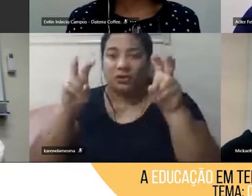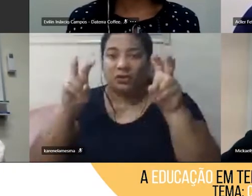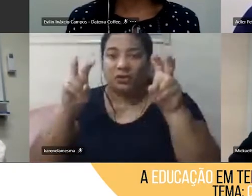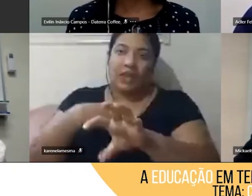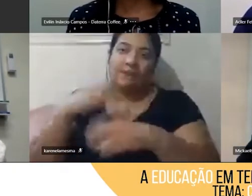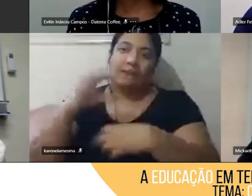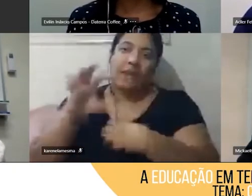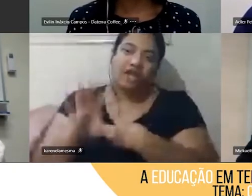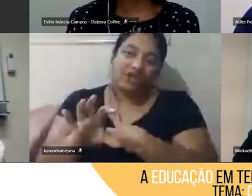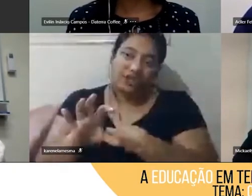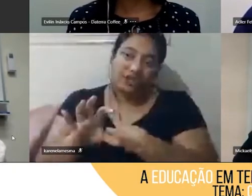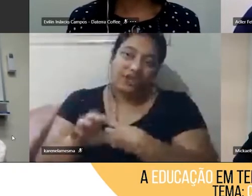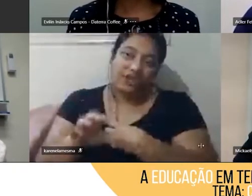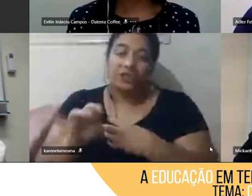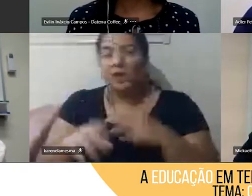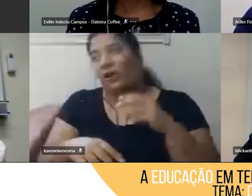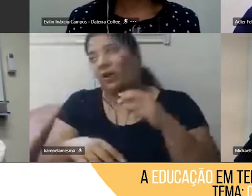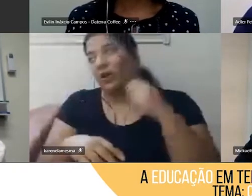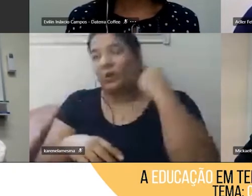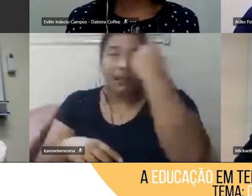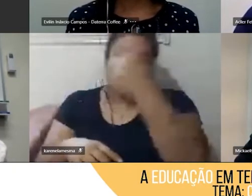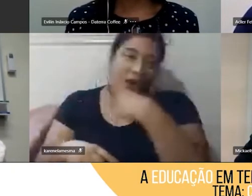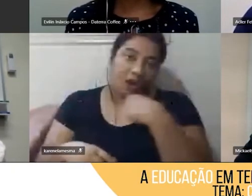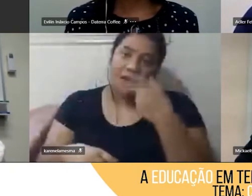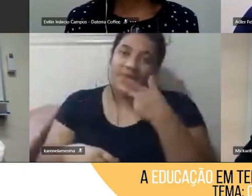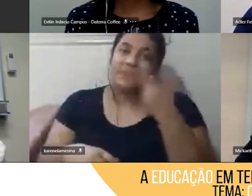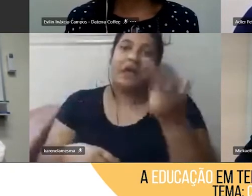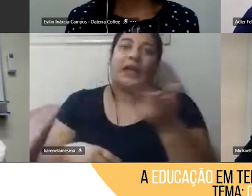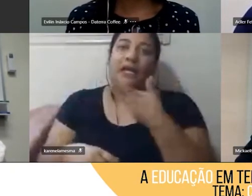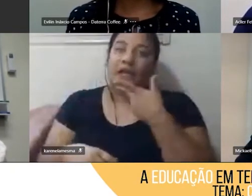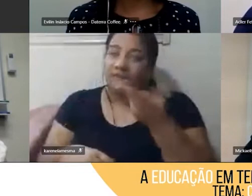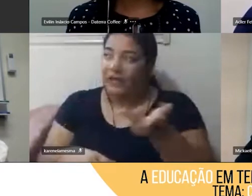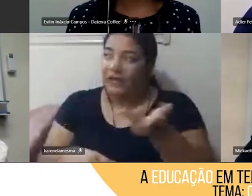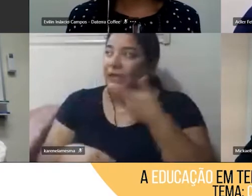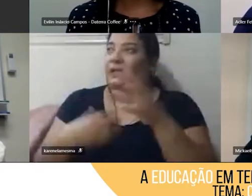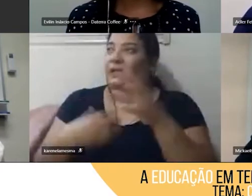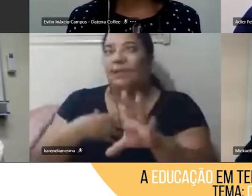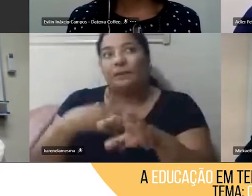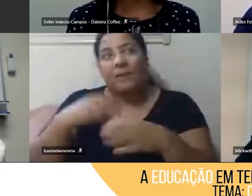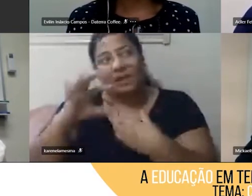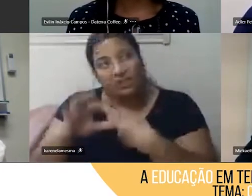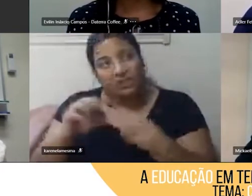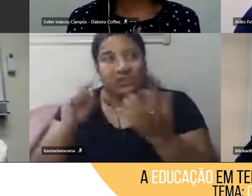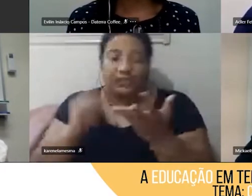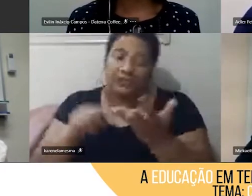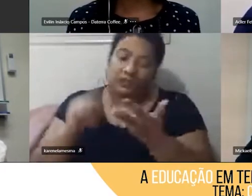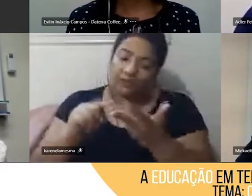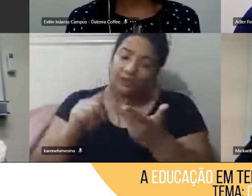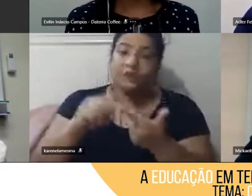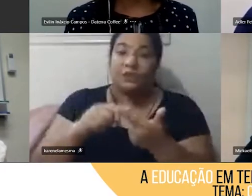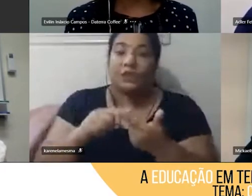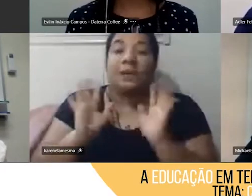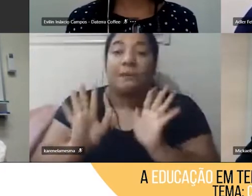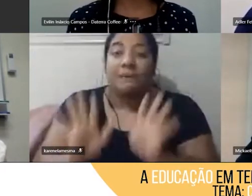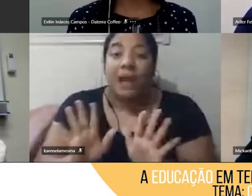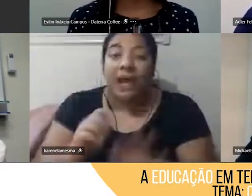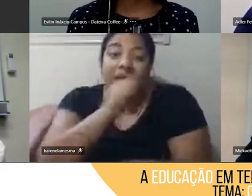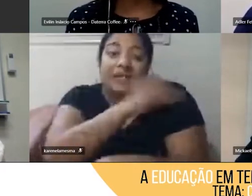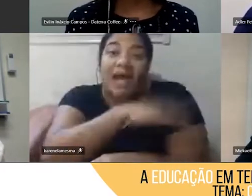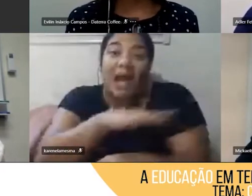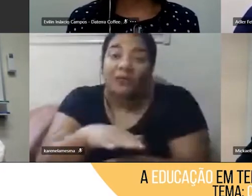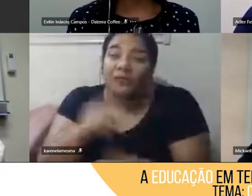contando o que é empatia. Mas como é que eu faço com que esses alunos descubram o que é empatia na prática?